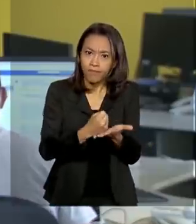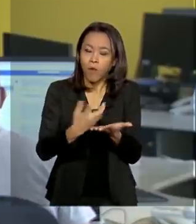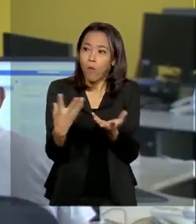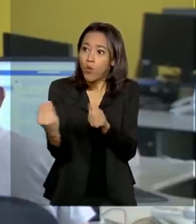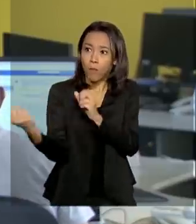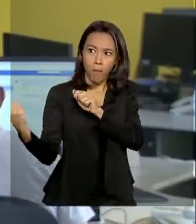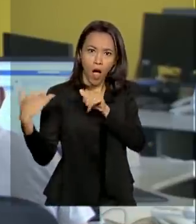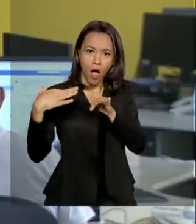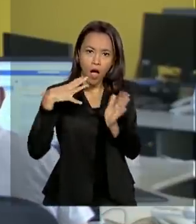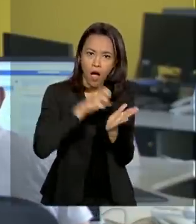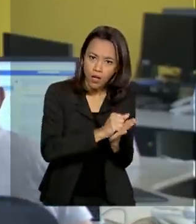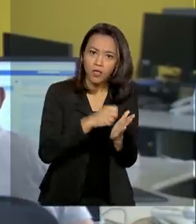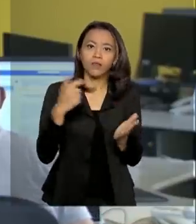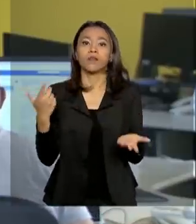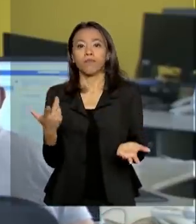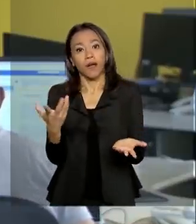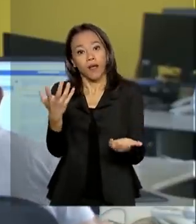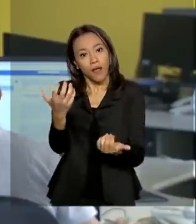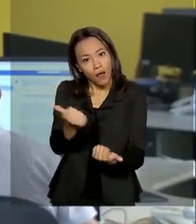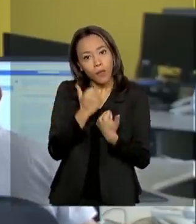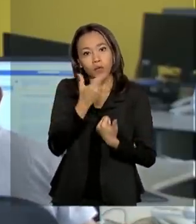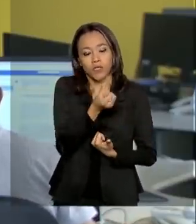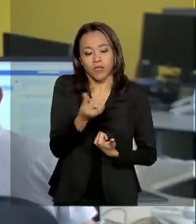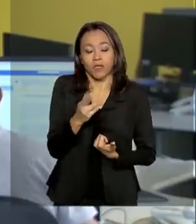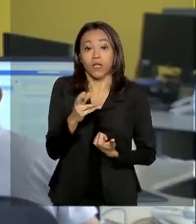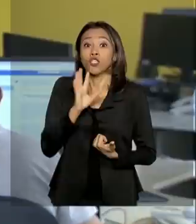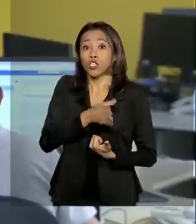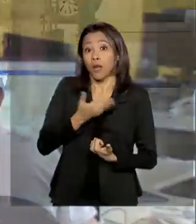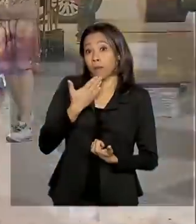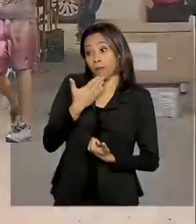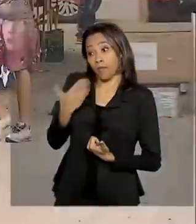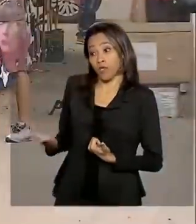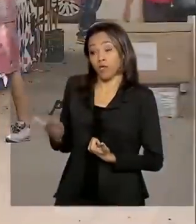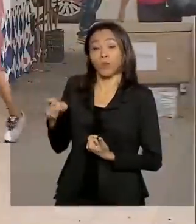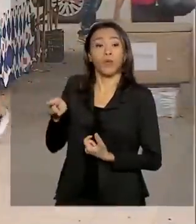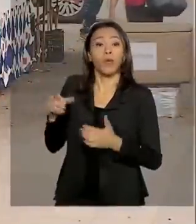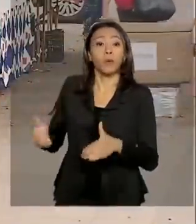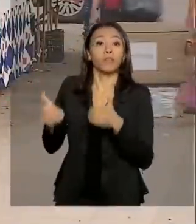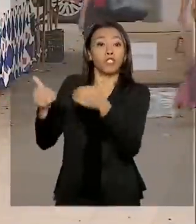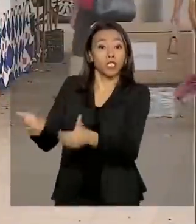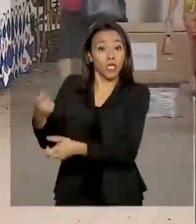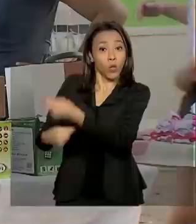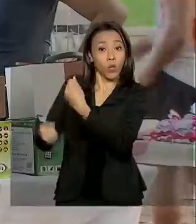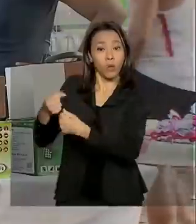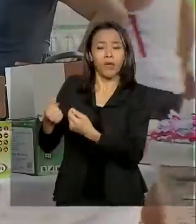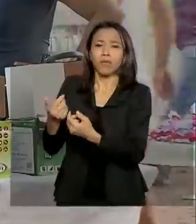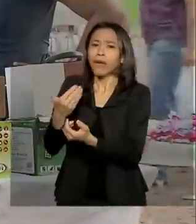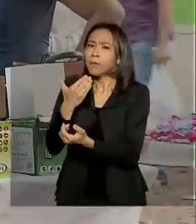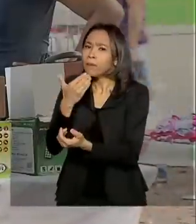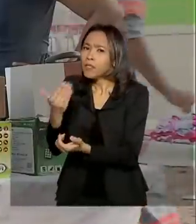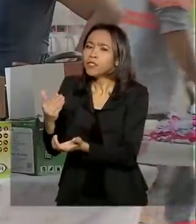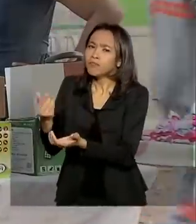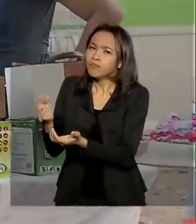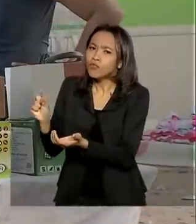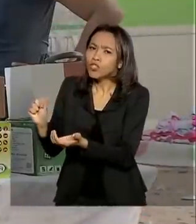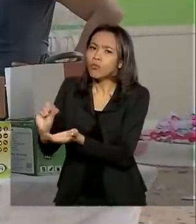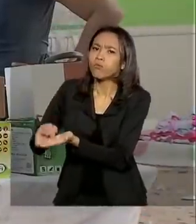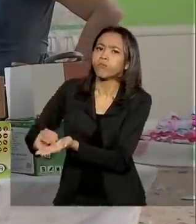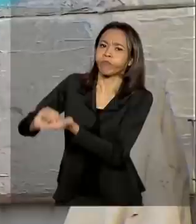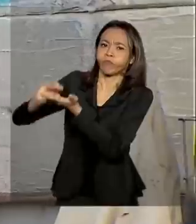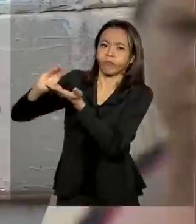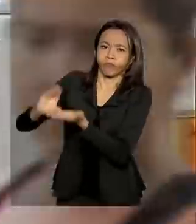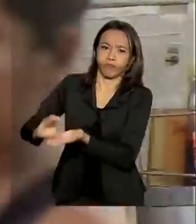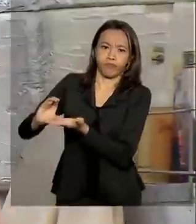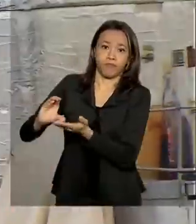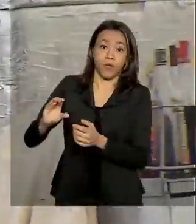nota, o Ministério da Cidadania afirmou que já solicitou ao Ministério da Economia um crédito suplementar para atender a todos os pedidos. Até o momento,